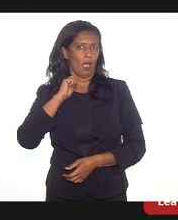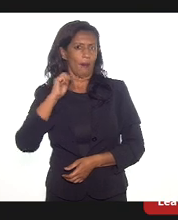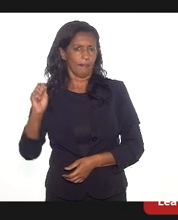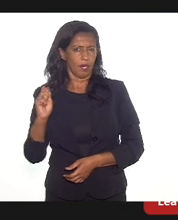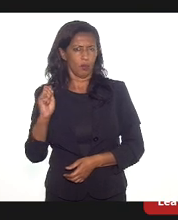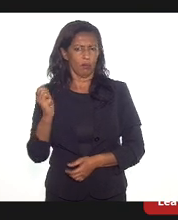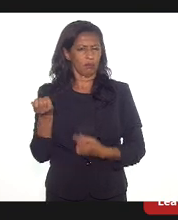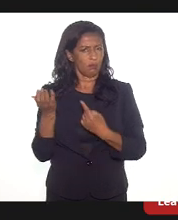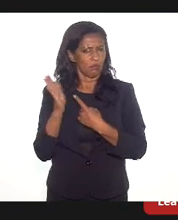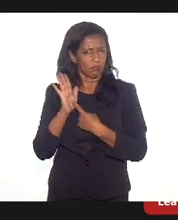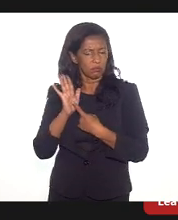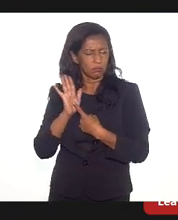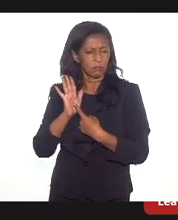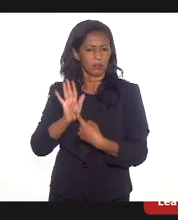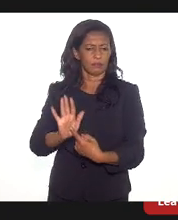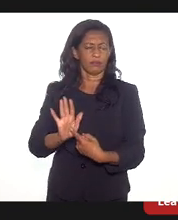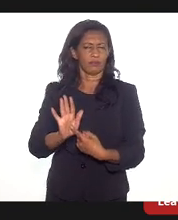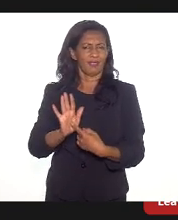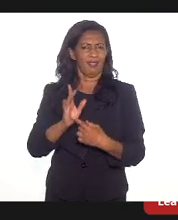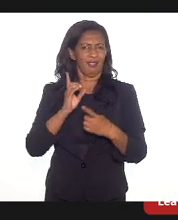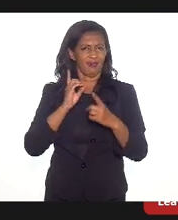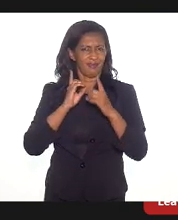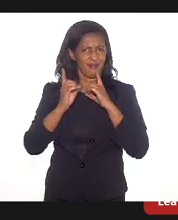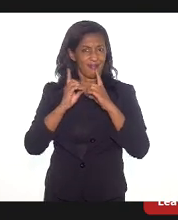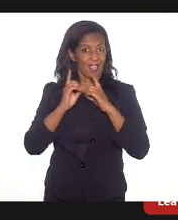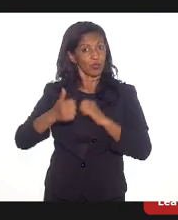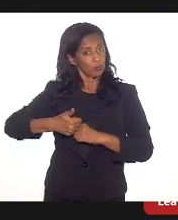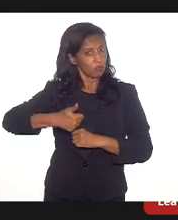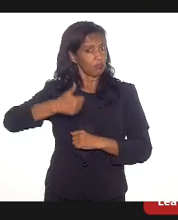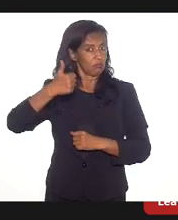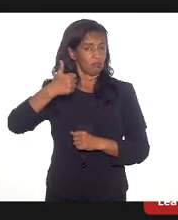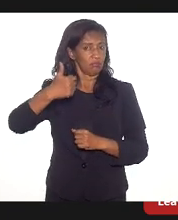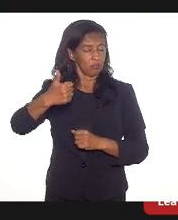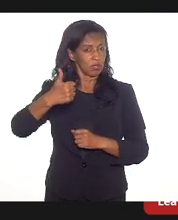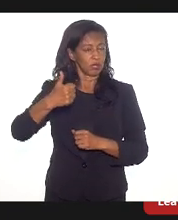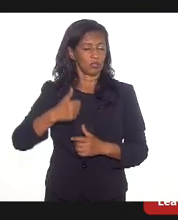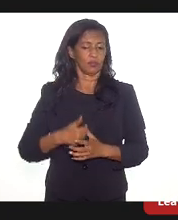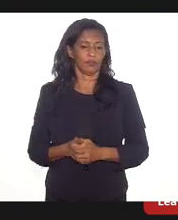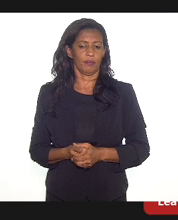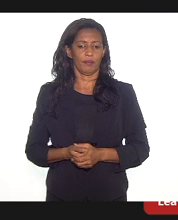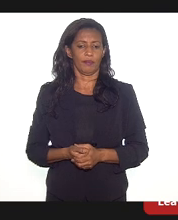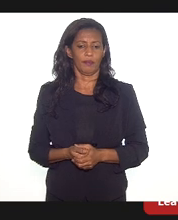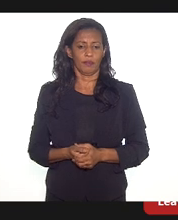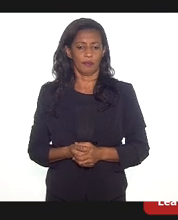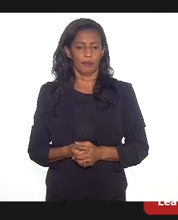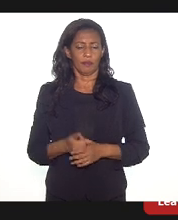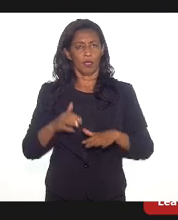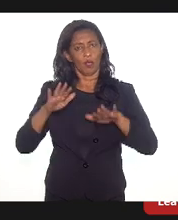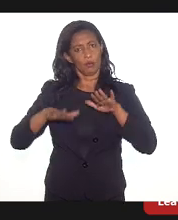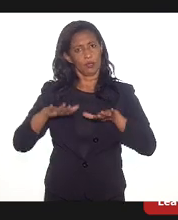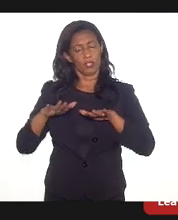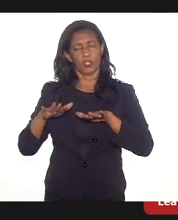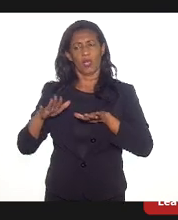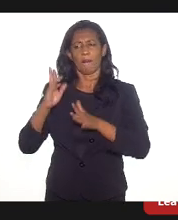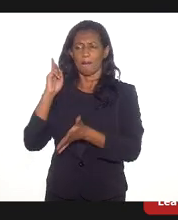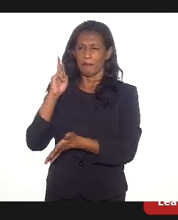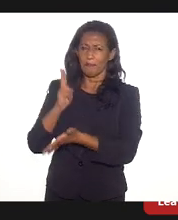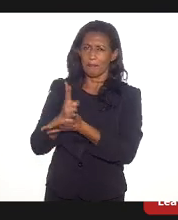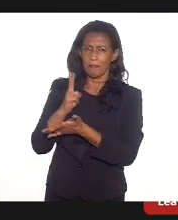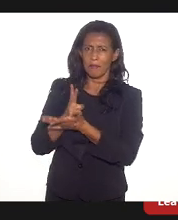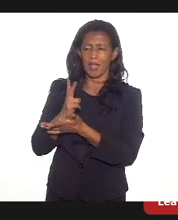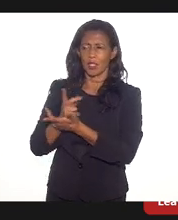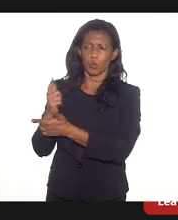apresentou dados positivos, ou seja, apesar de toda a situação